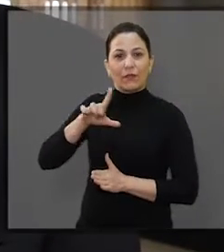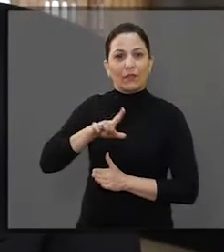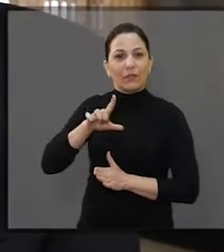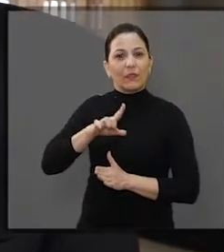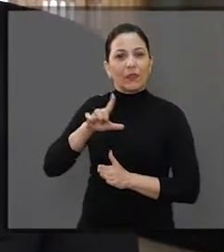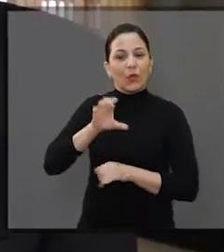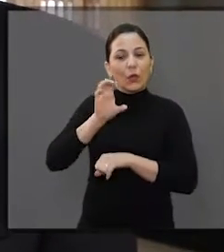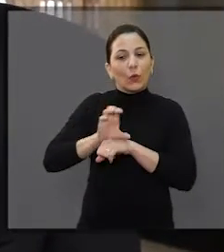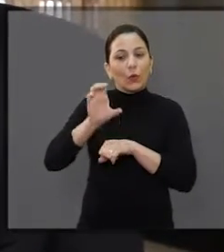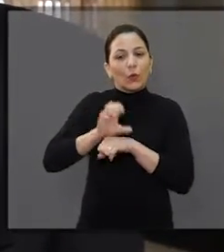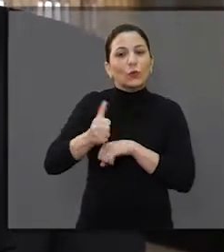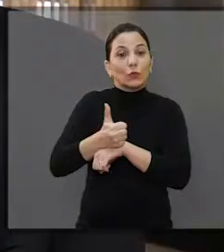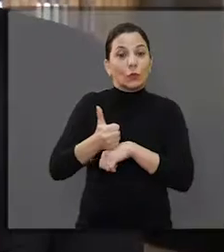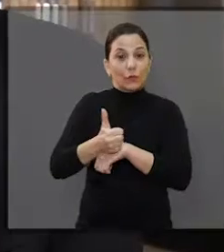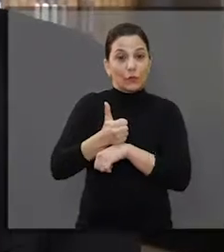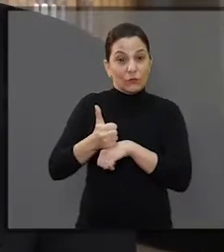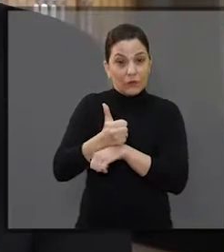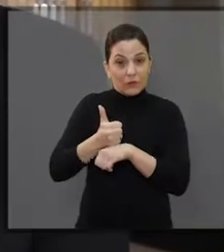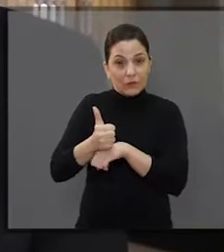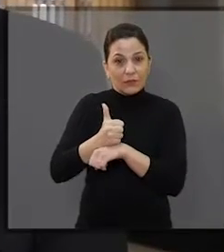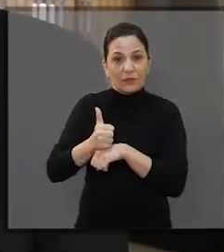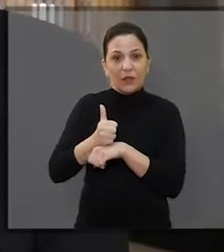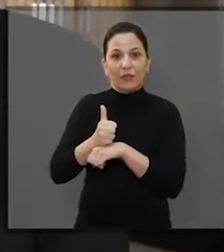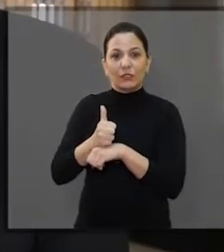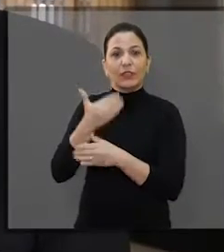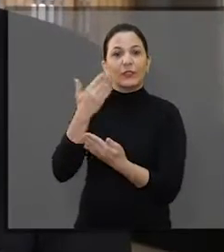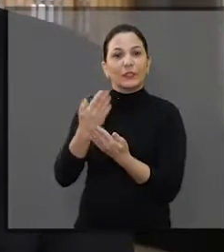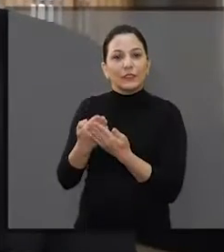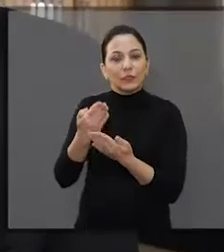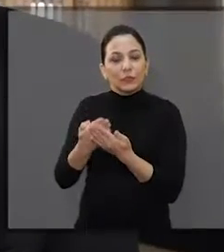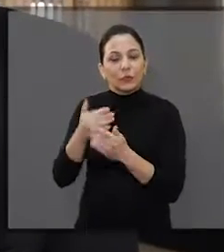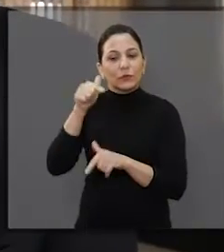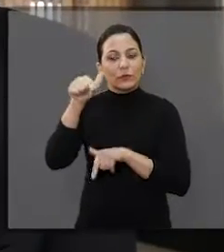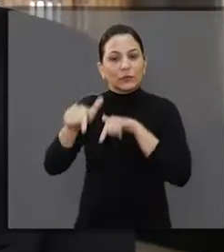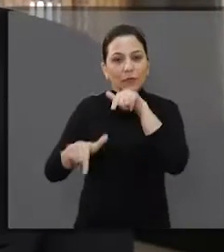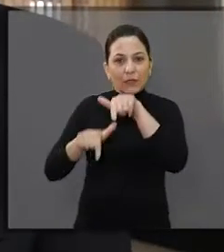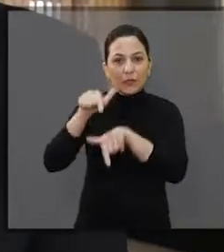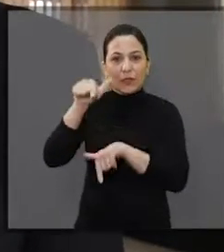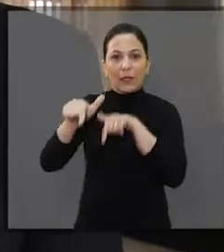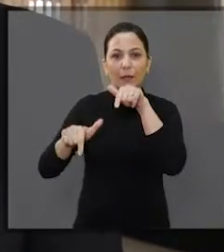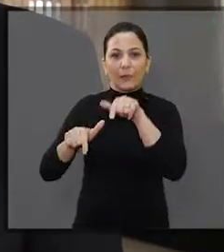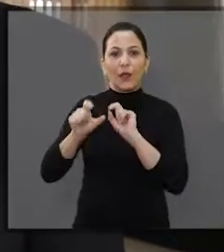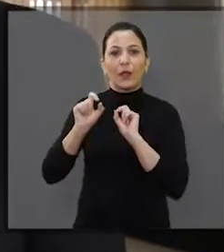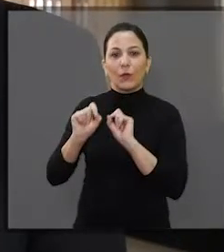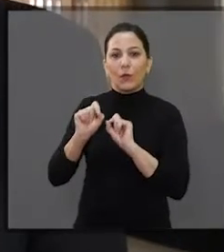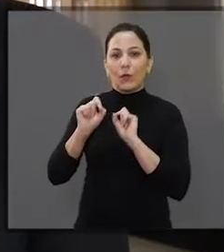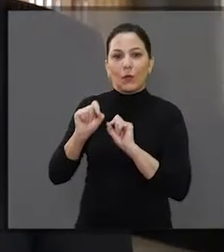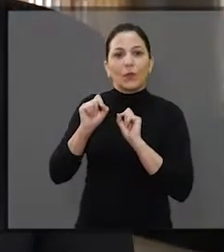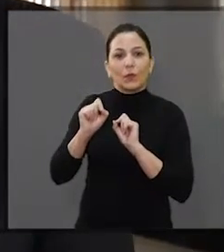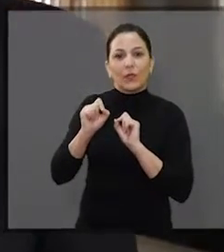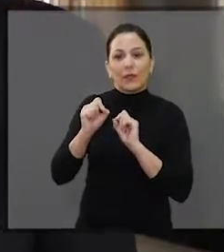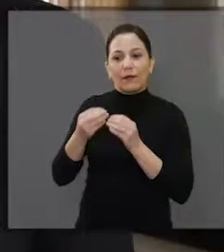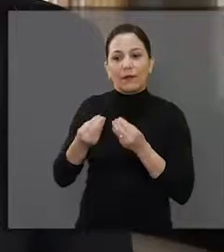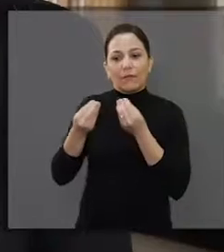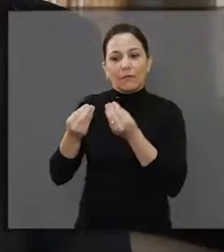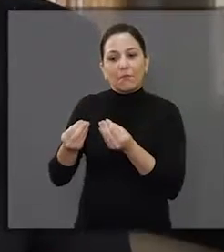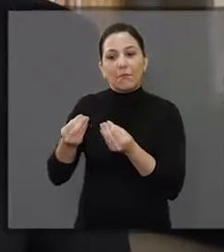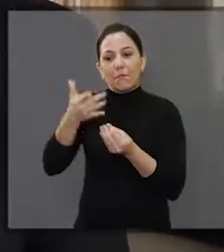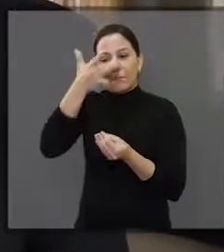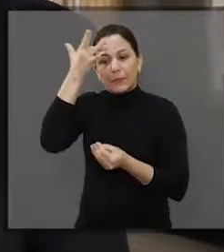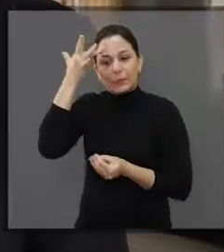são proporcionados cursos profissionalizantes, estudo, trabalho, de modo que